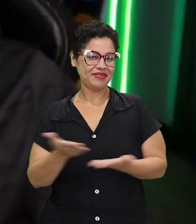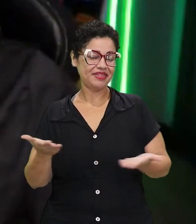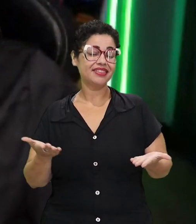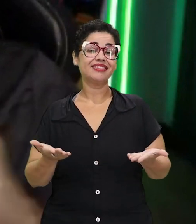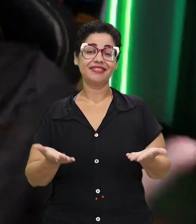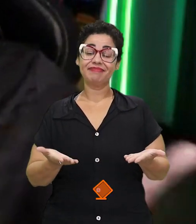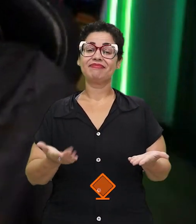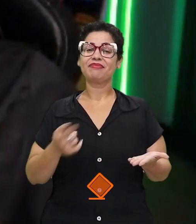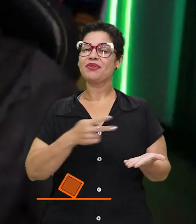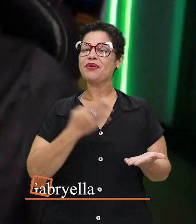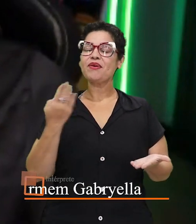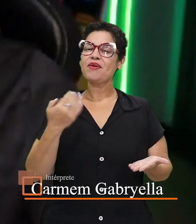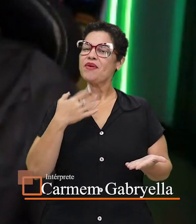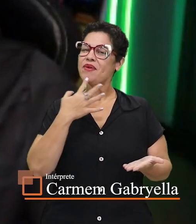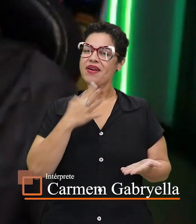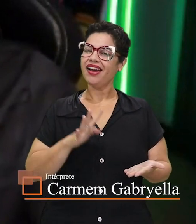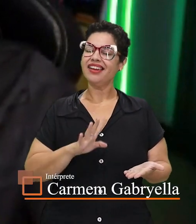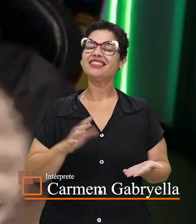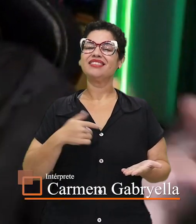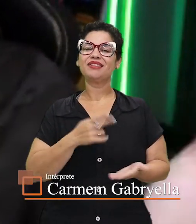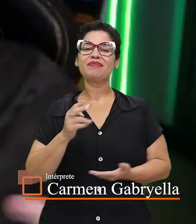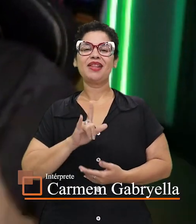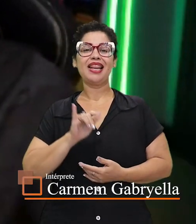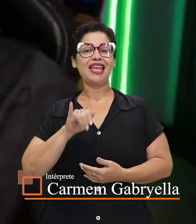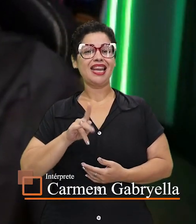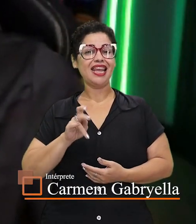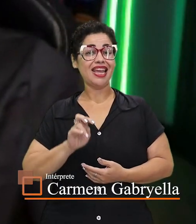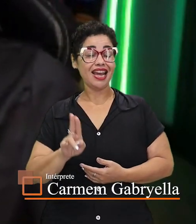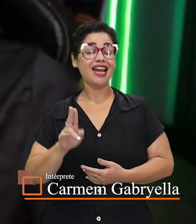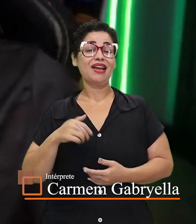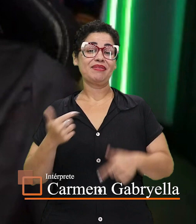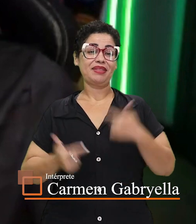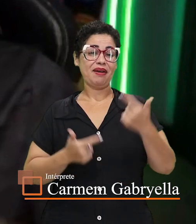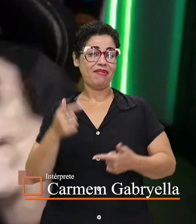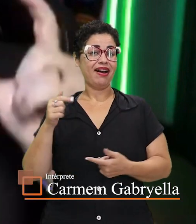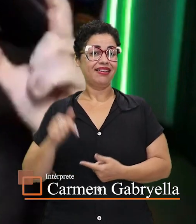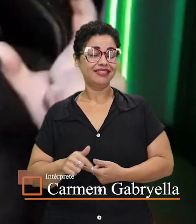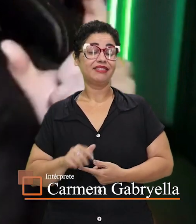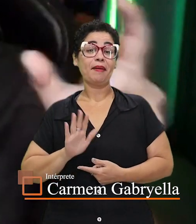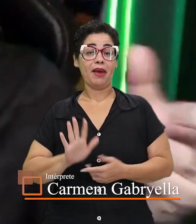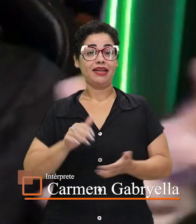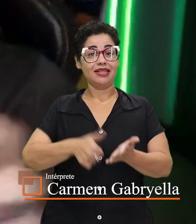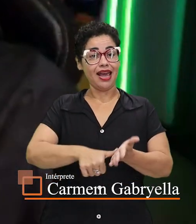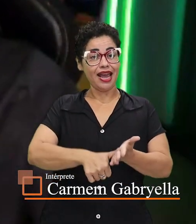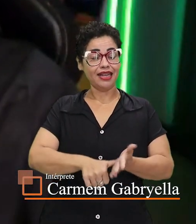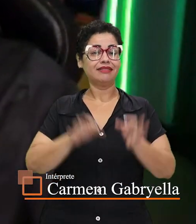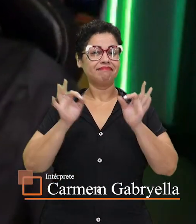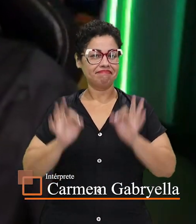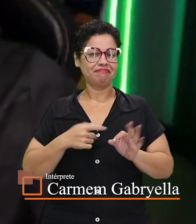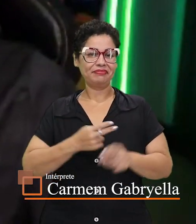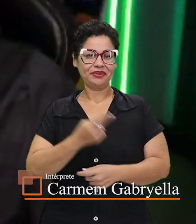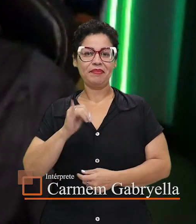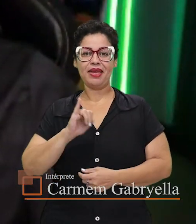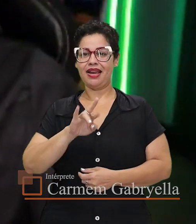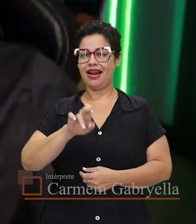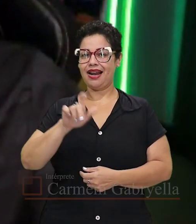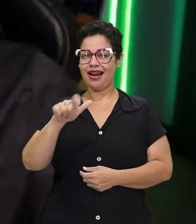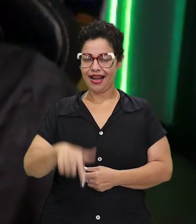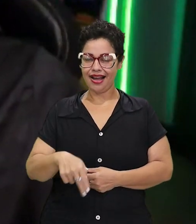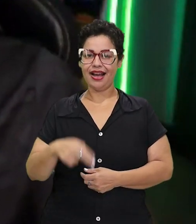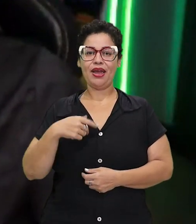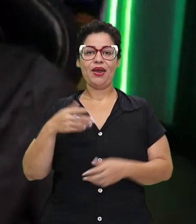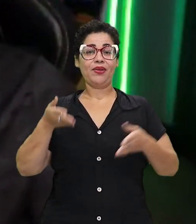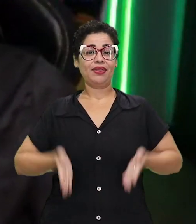E para quem não me conhece, o meu nome de trabalho é Linker, mas lá no RG, né? O meu nome é Irlando. Eu sou